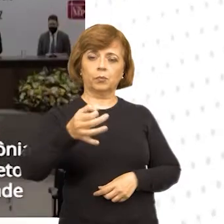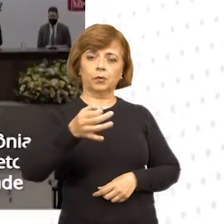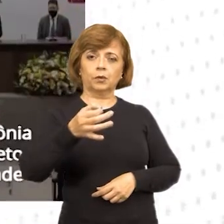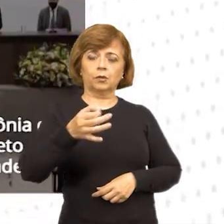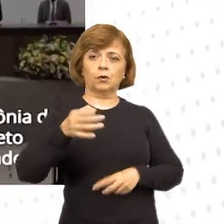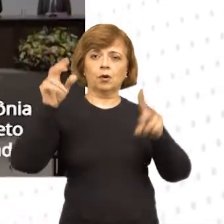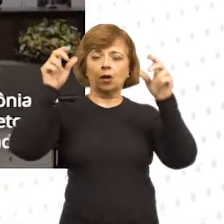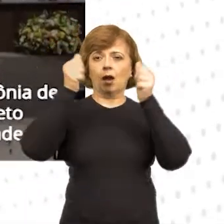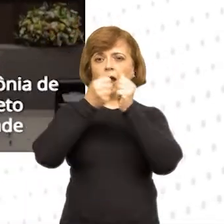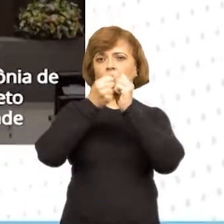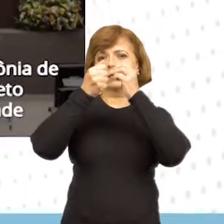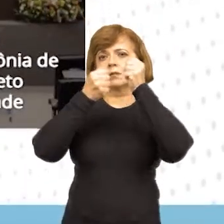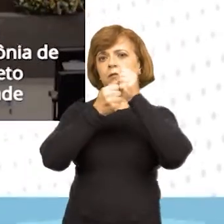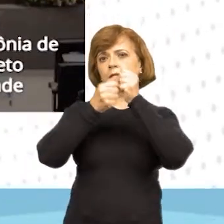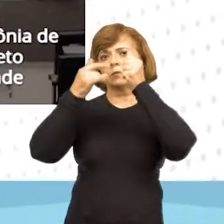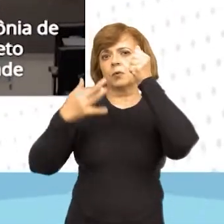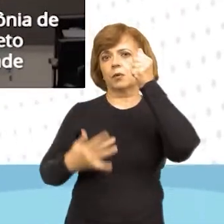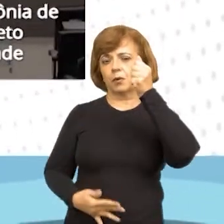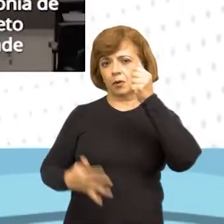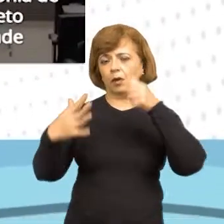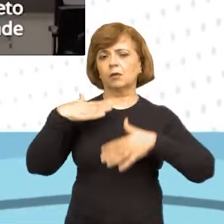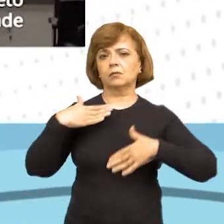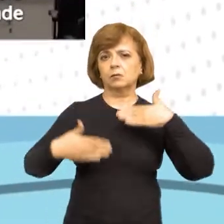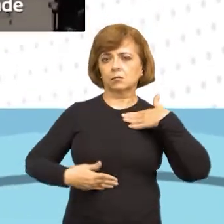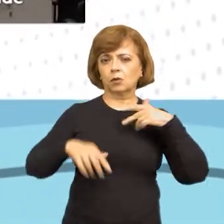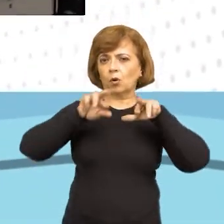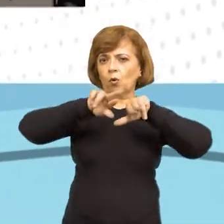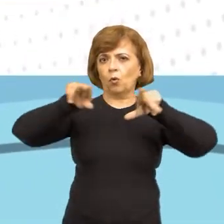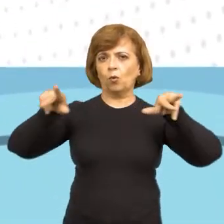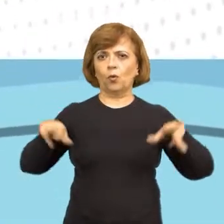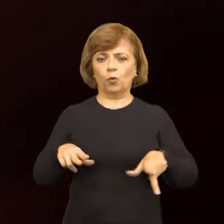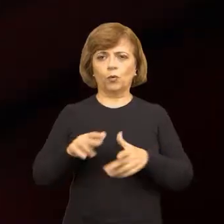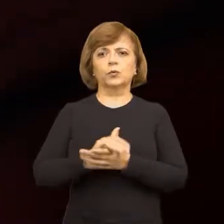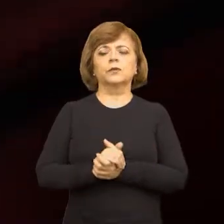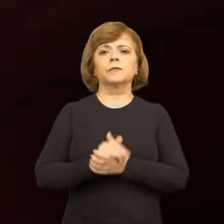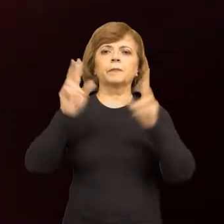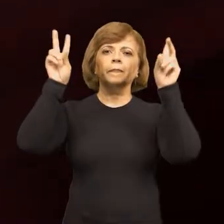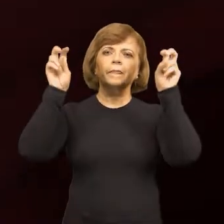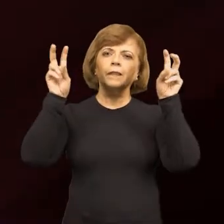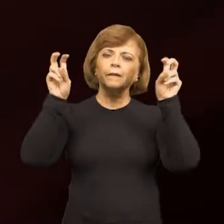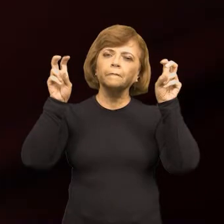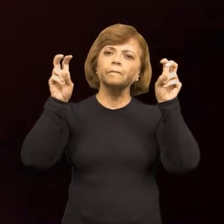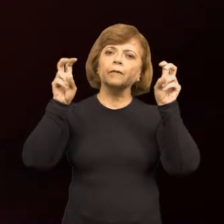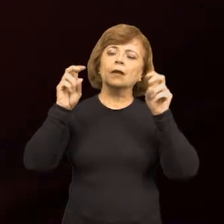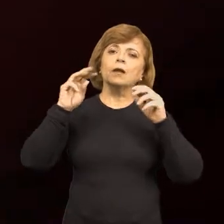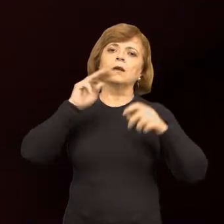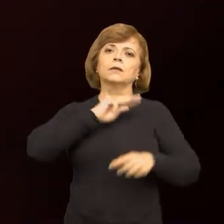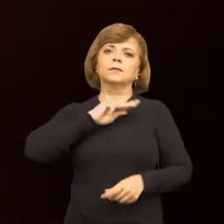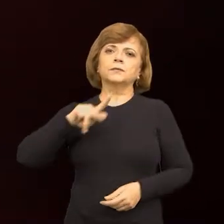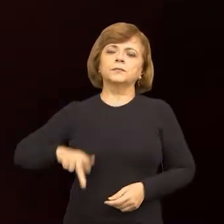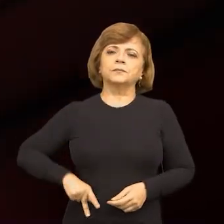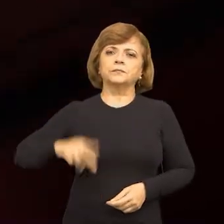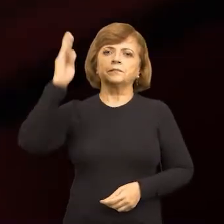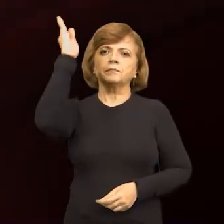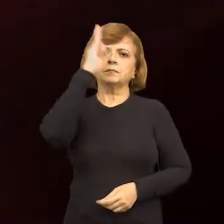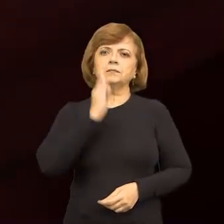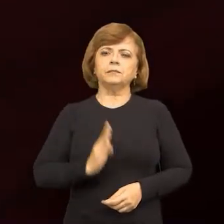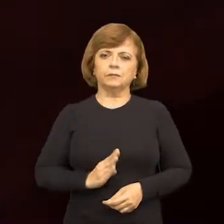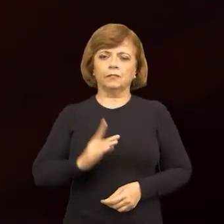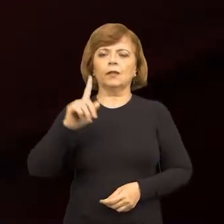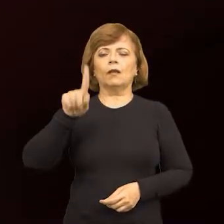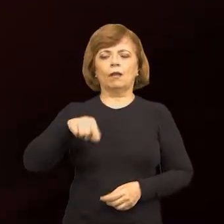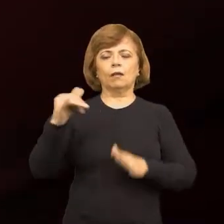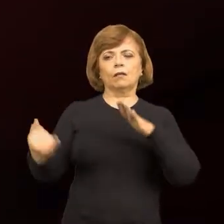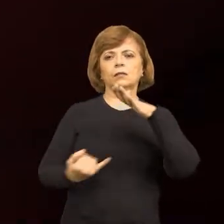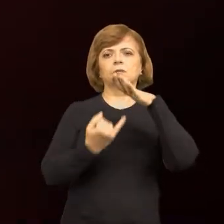aspectos físicos, entre outras. Abre aspas. O Ministério Público brasileiro é a instituição, a